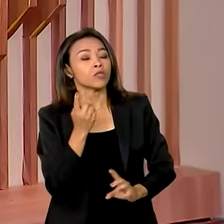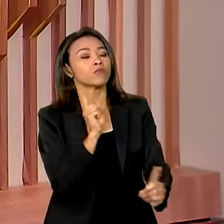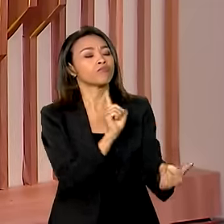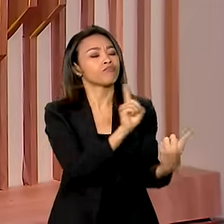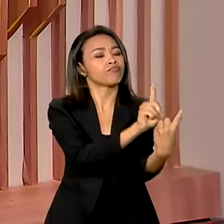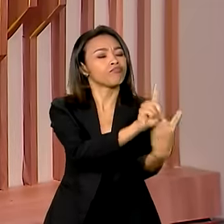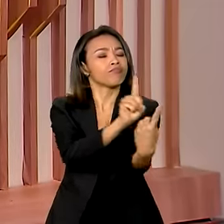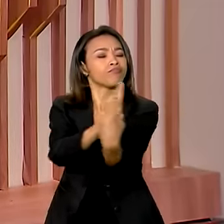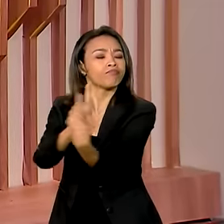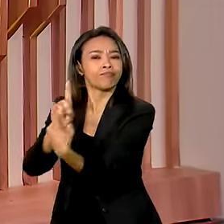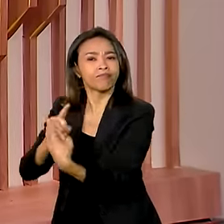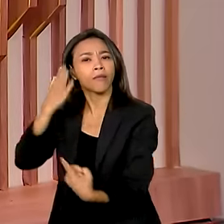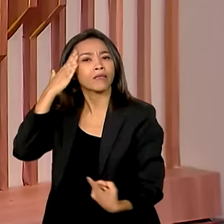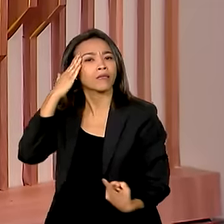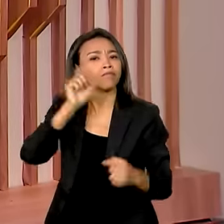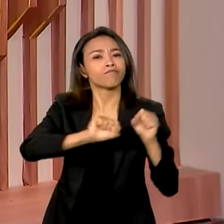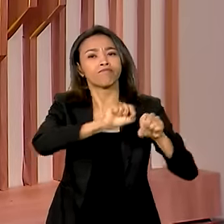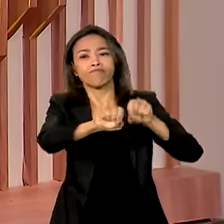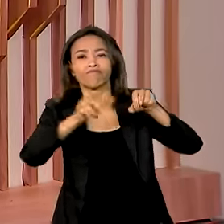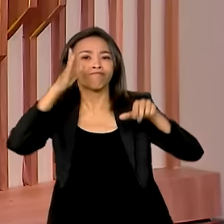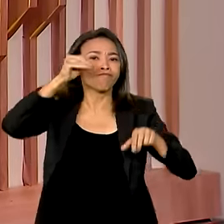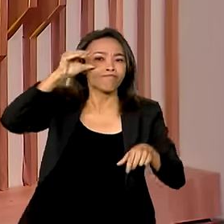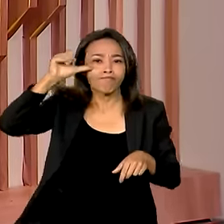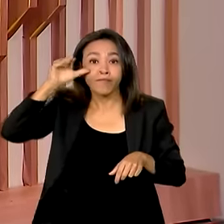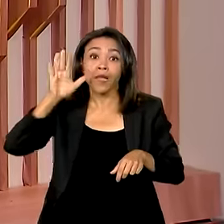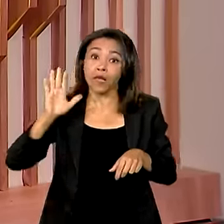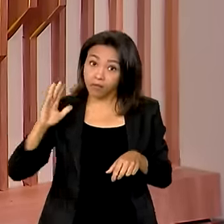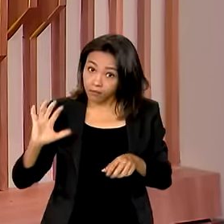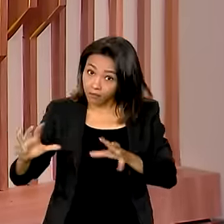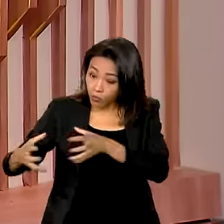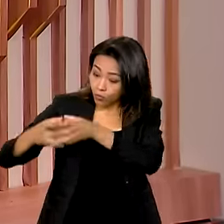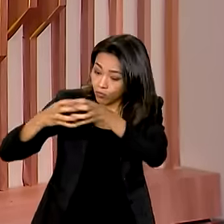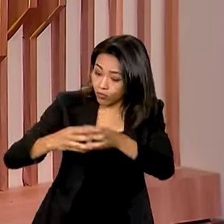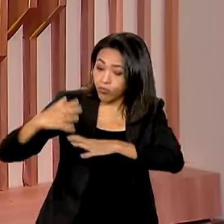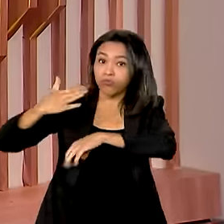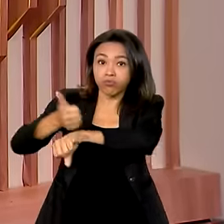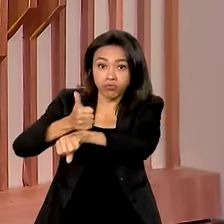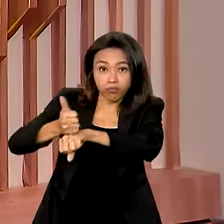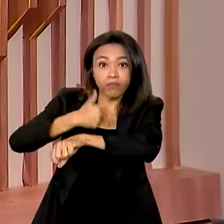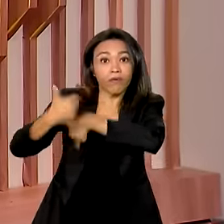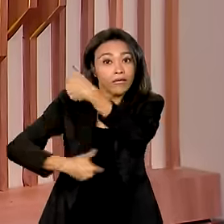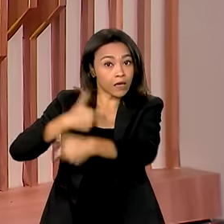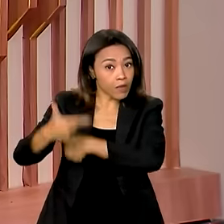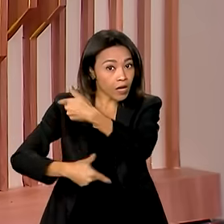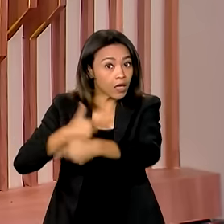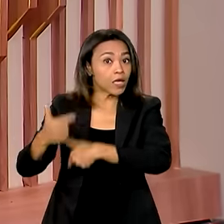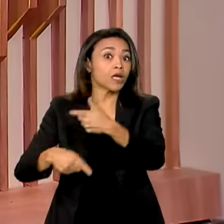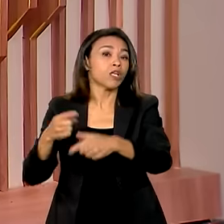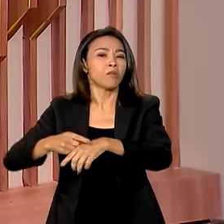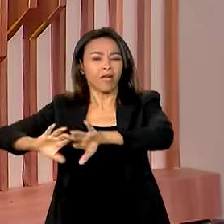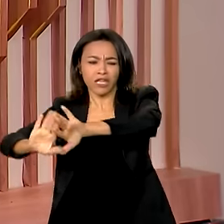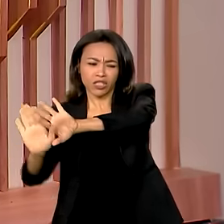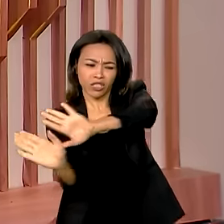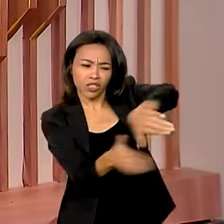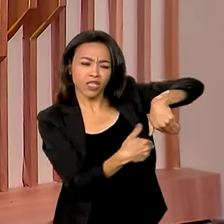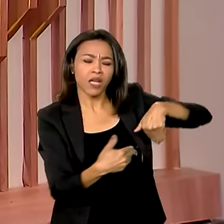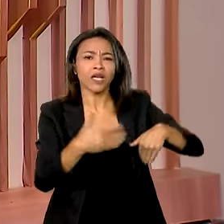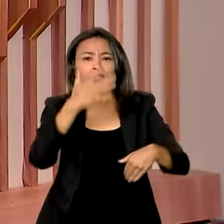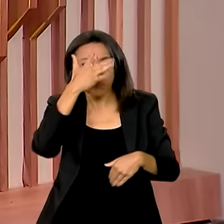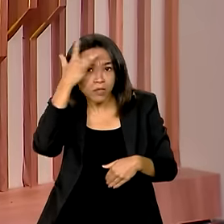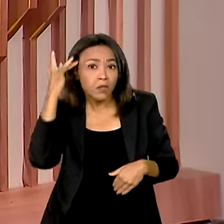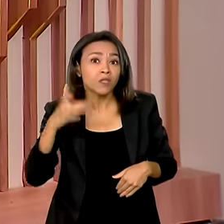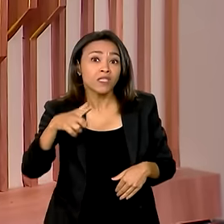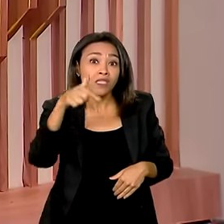operações de fiscalização, a Força Nacional vem trabalhando na desintrusão de 7 terras indígenas. As desocupações